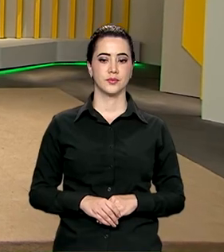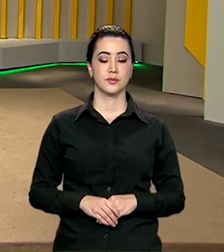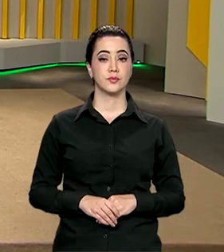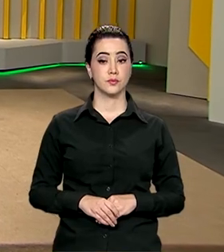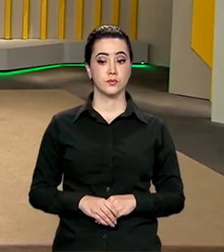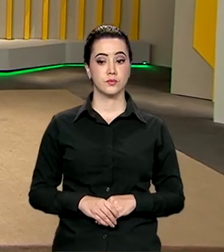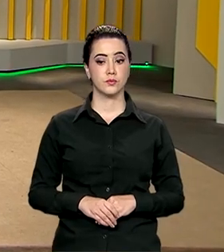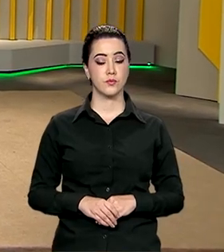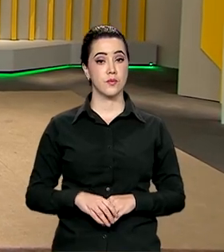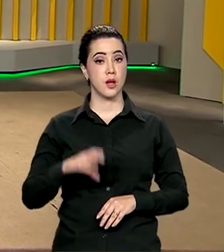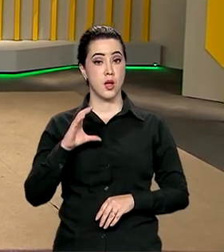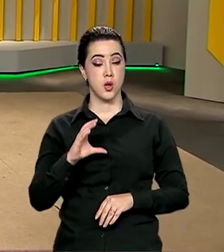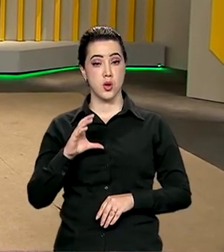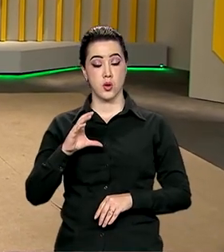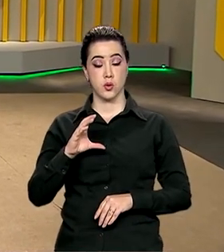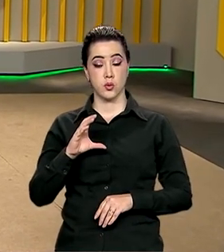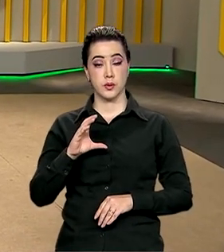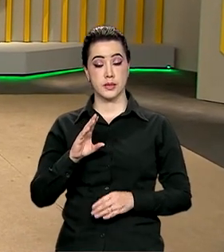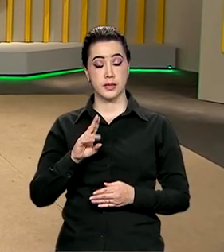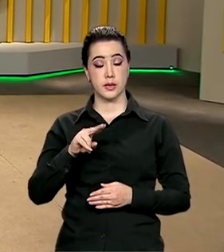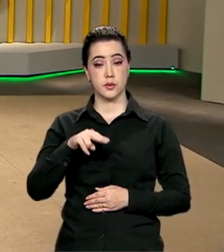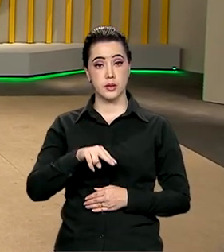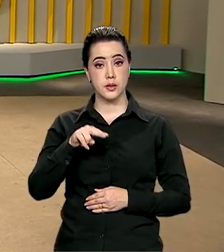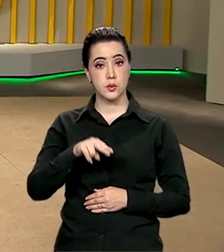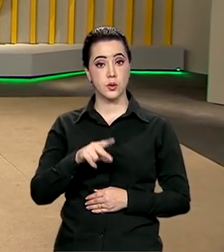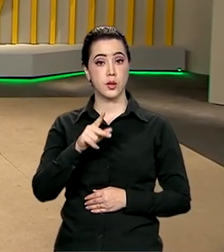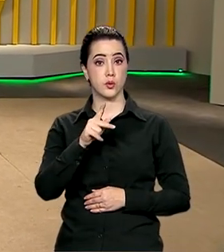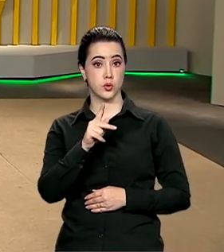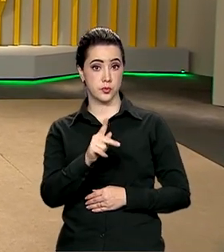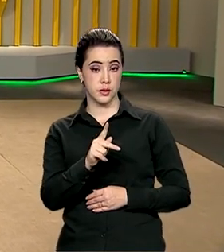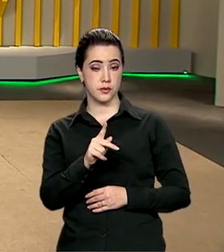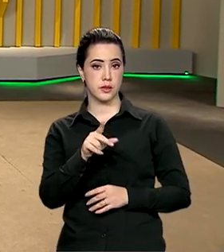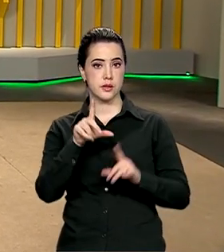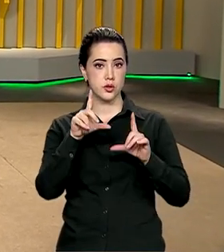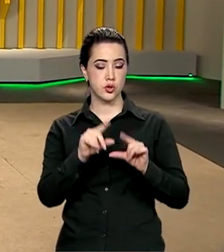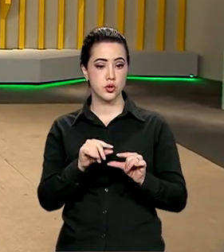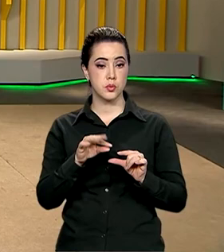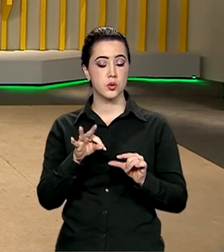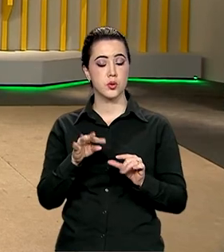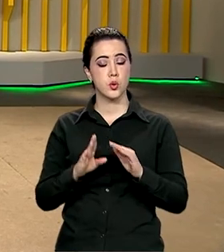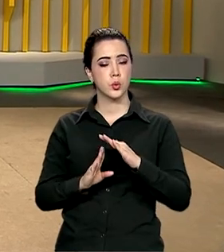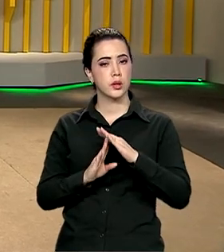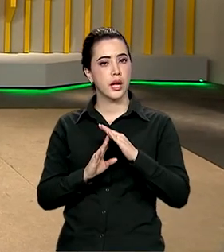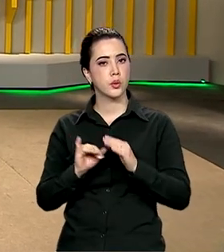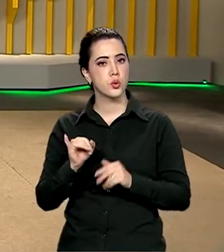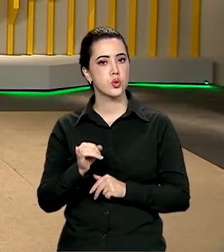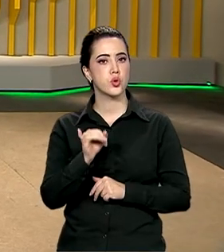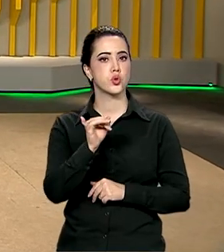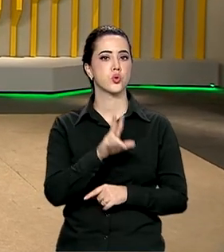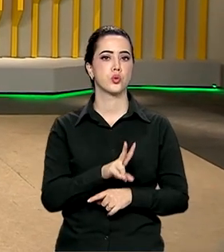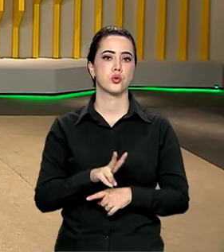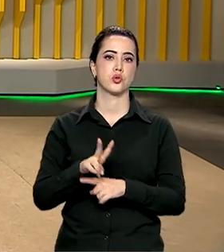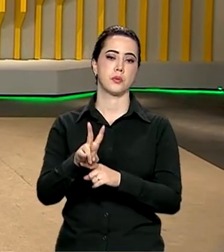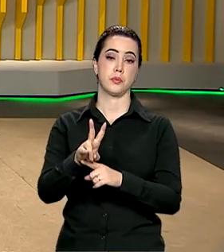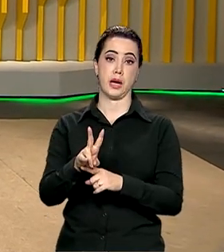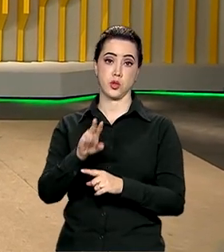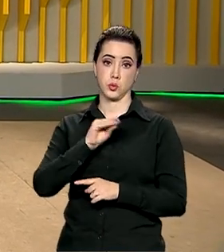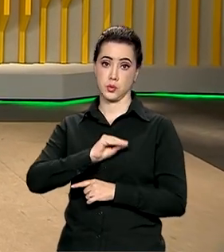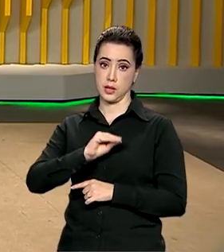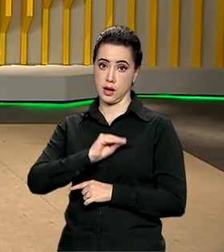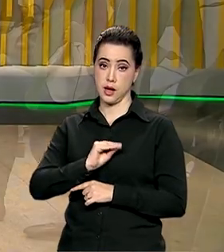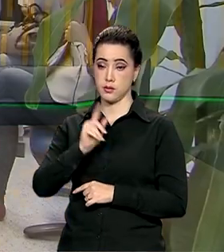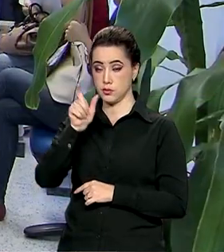O Conselho Nacional de Previdência Social reduziu o teto de juros do empréstimo consignado para beneficiários do